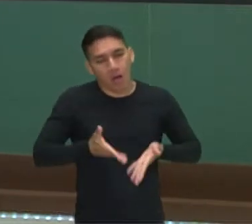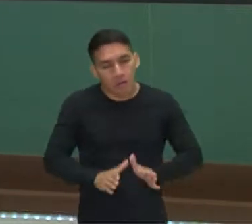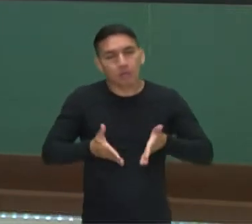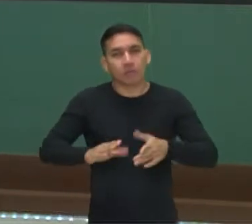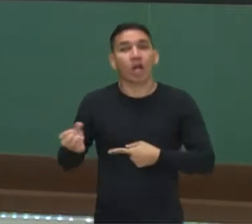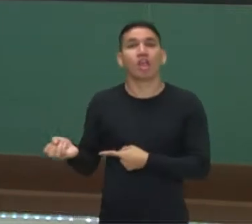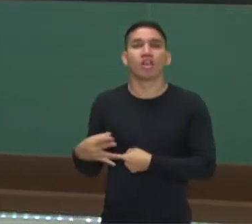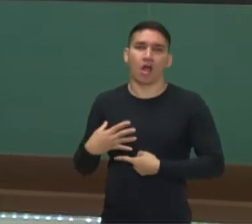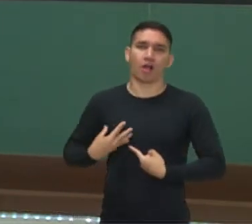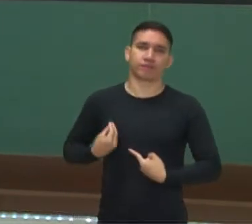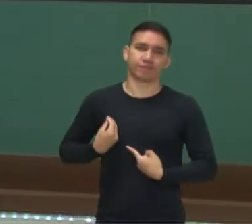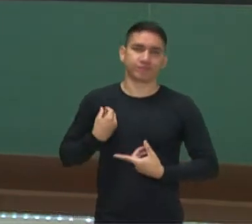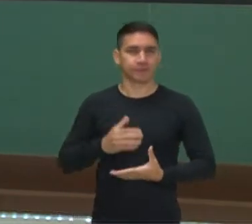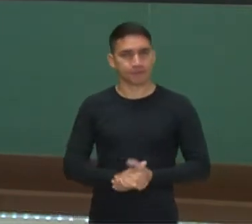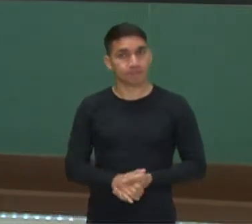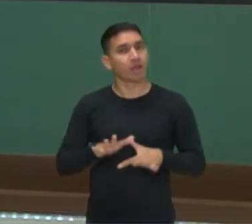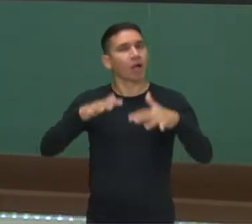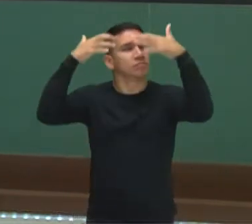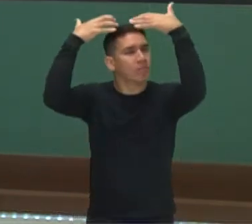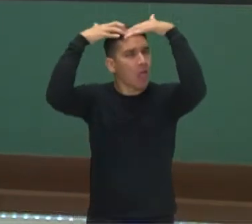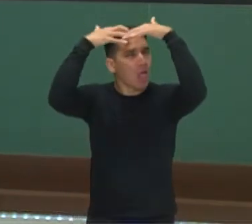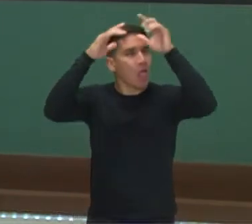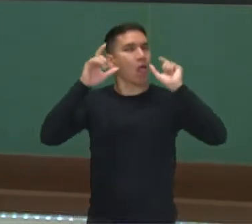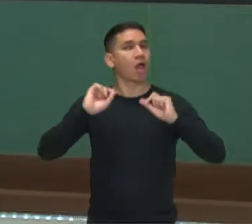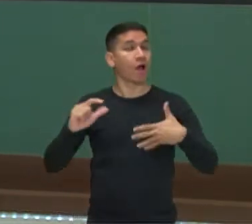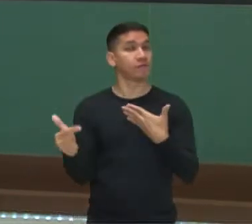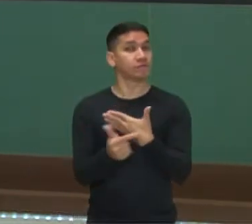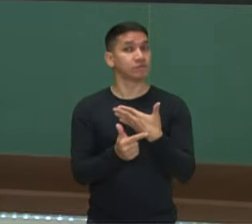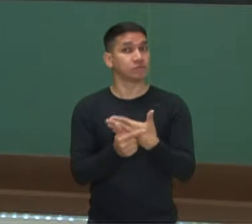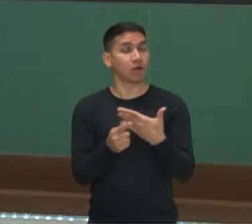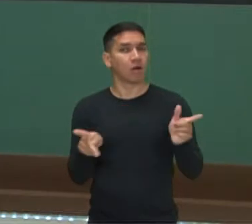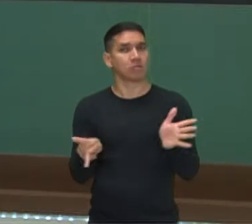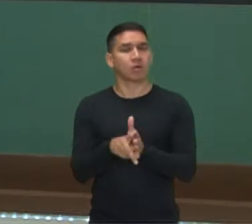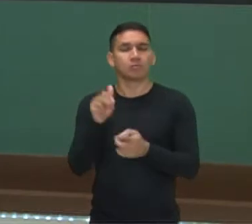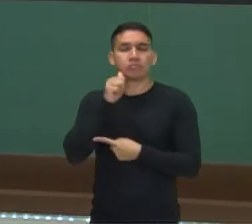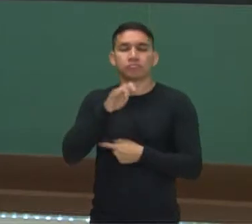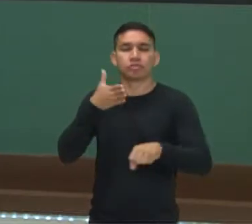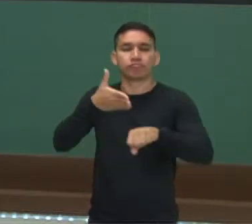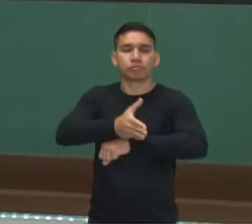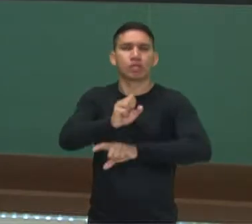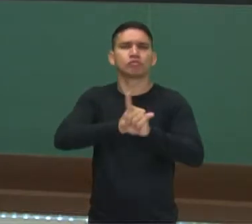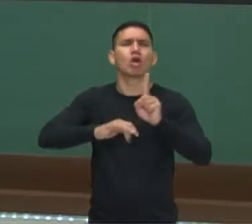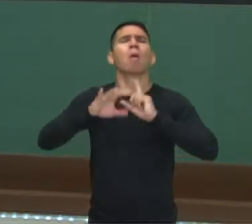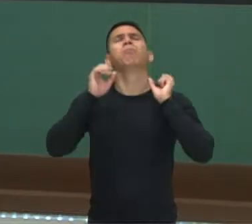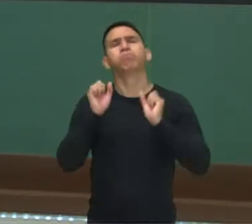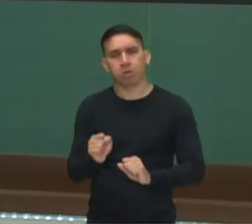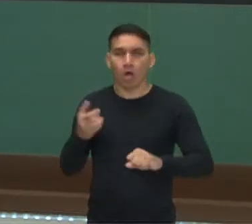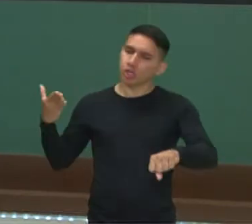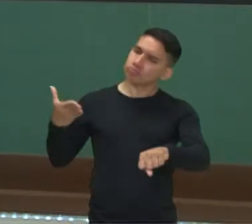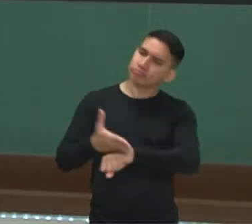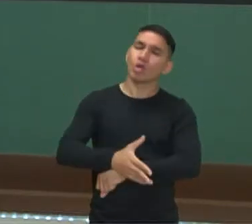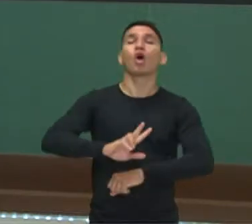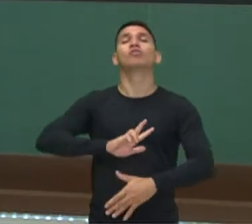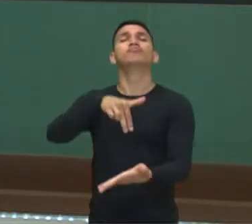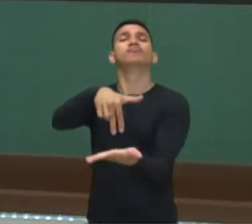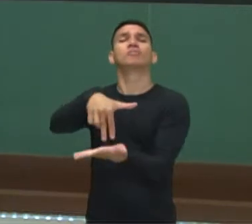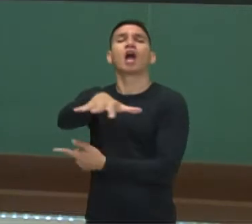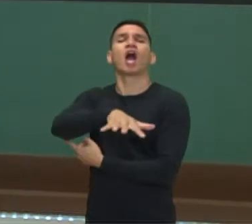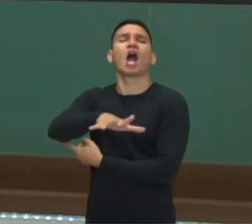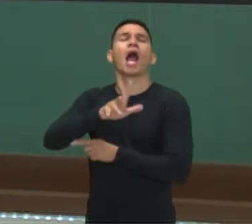de uma nova vida. Então, pensando no papel da mulher na sociedade, ela pode ocupar a função que ela quiser.